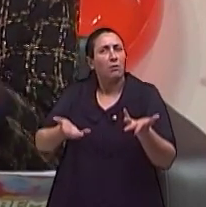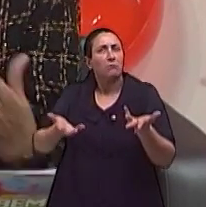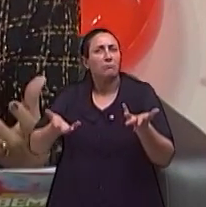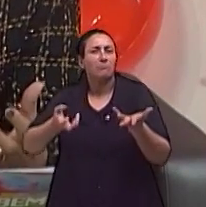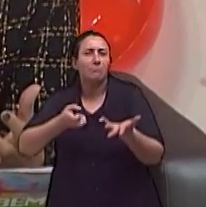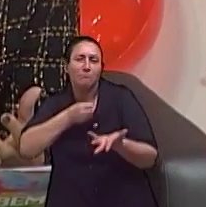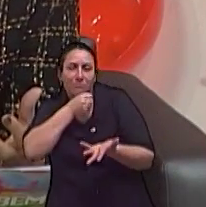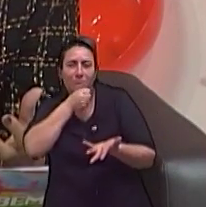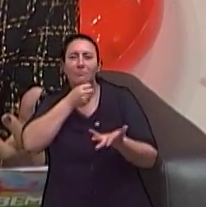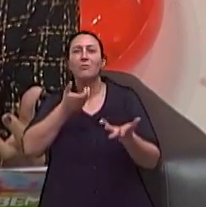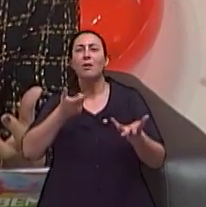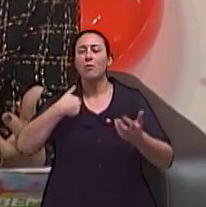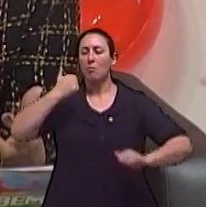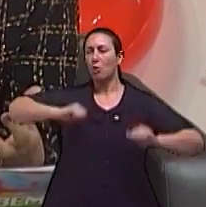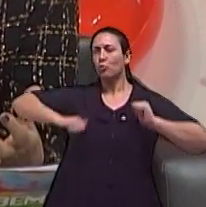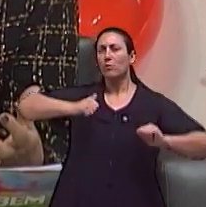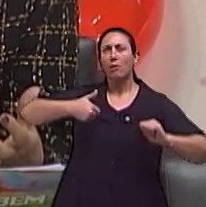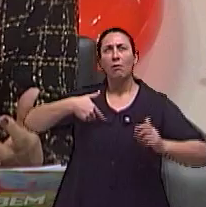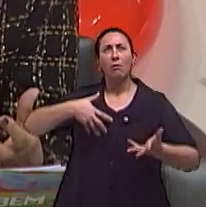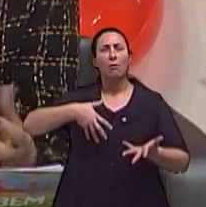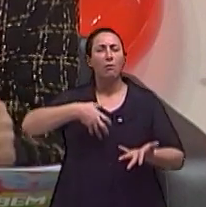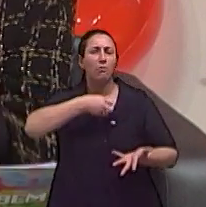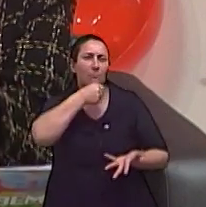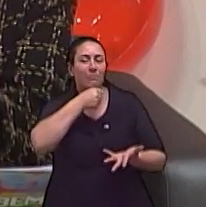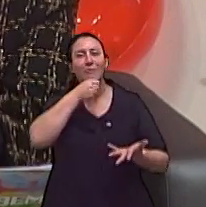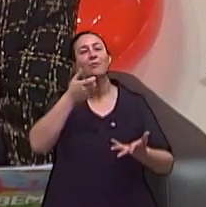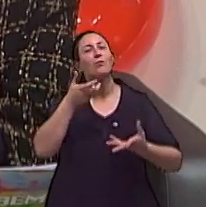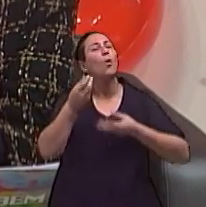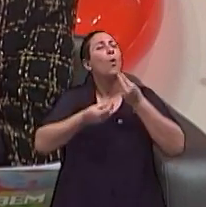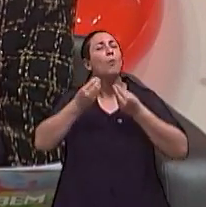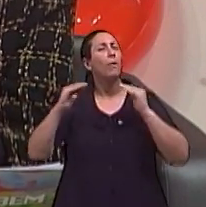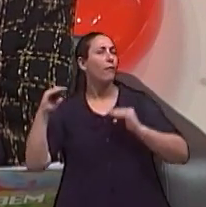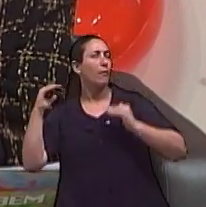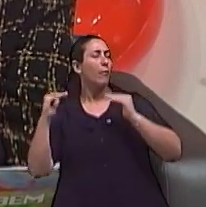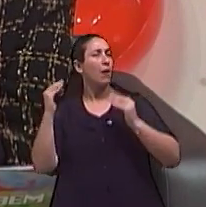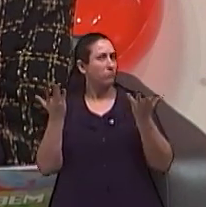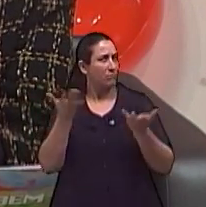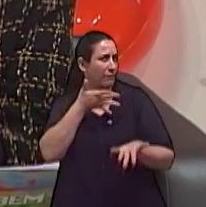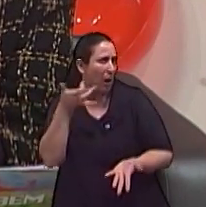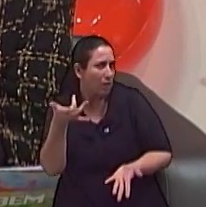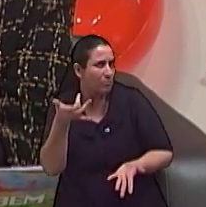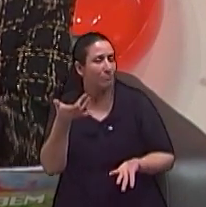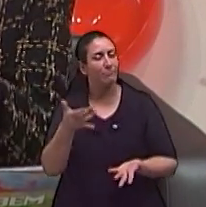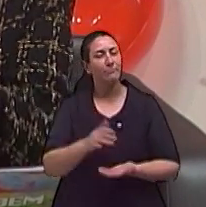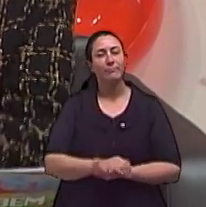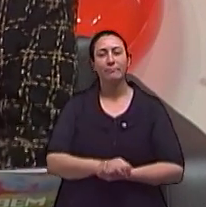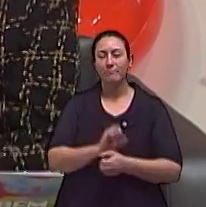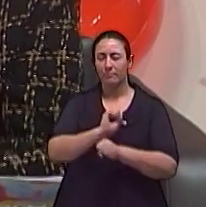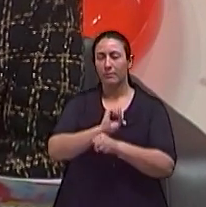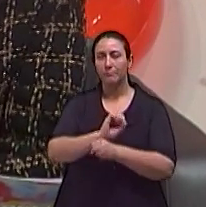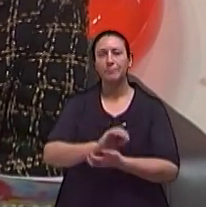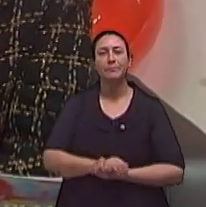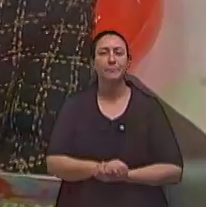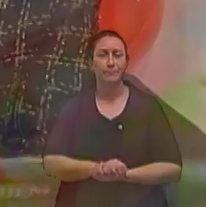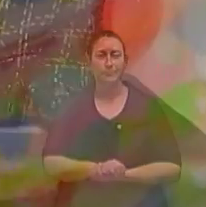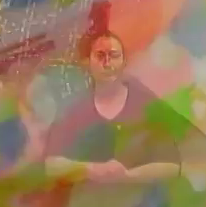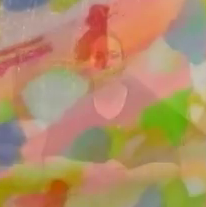potencial artístico. Como aceitar isso? Como equilibrar? Será que é fácil? Já voltamos.